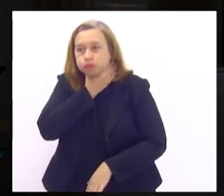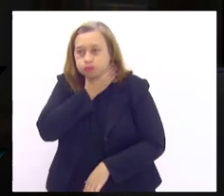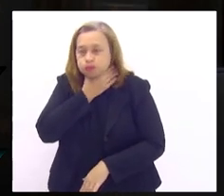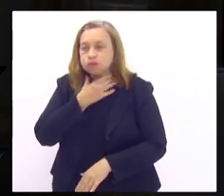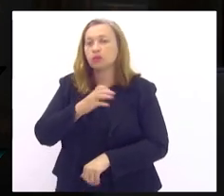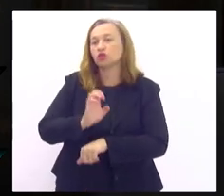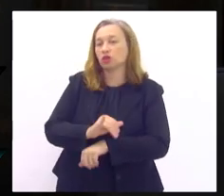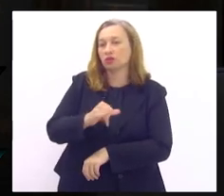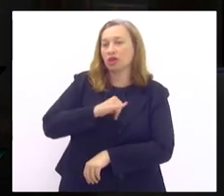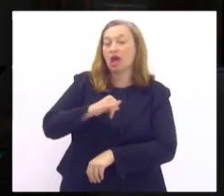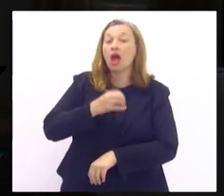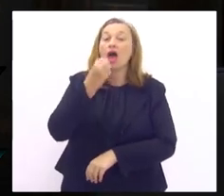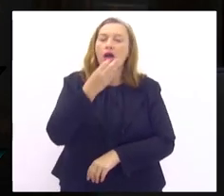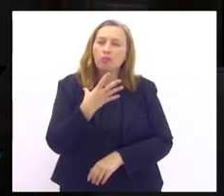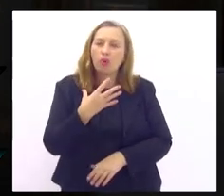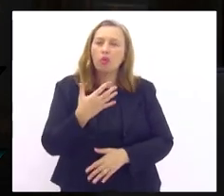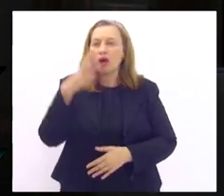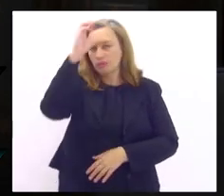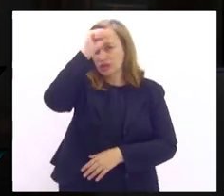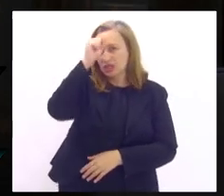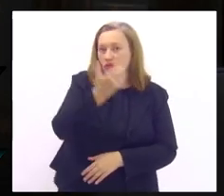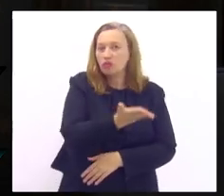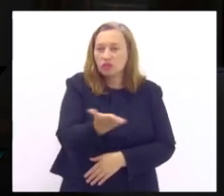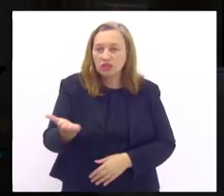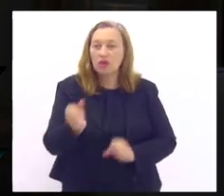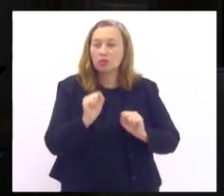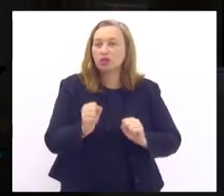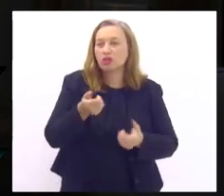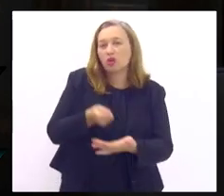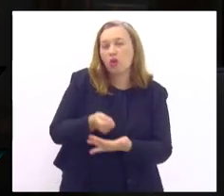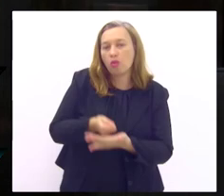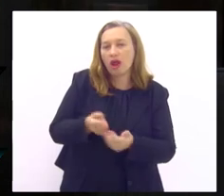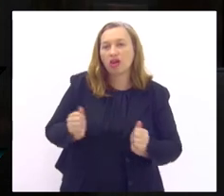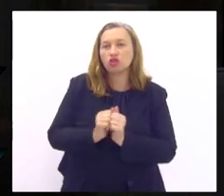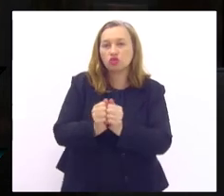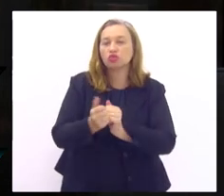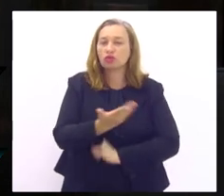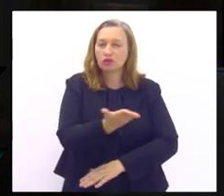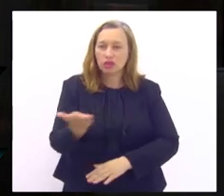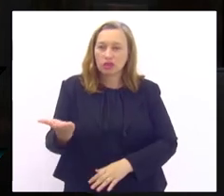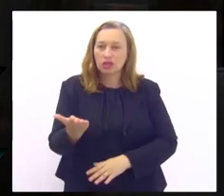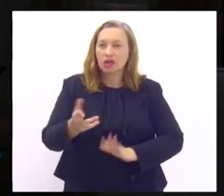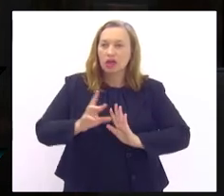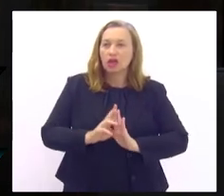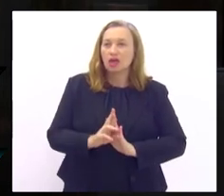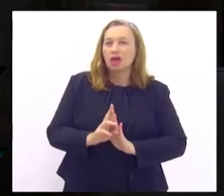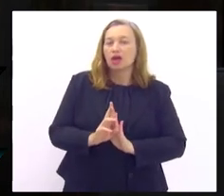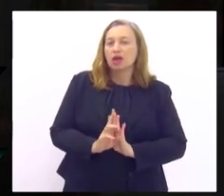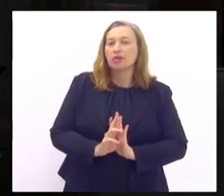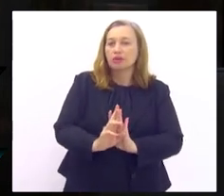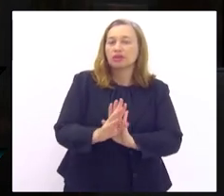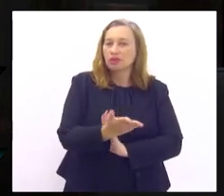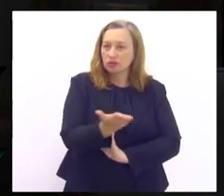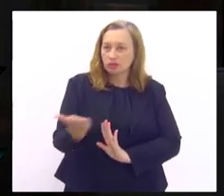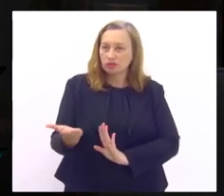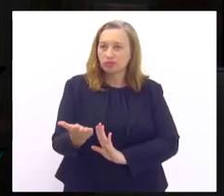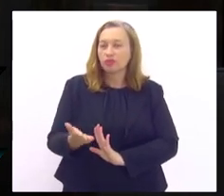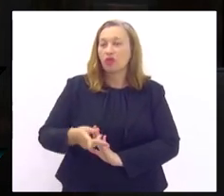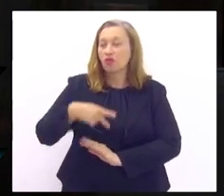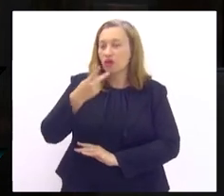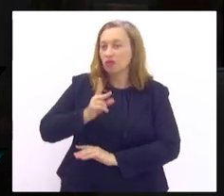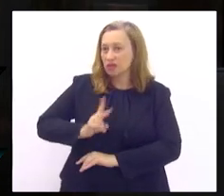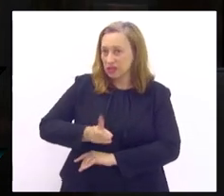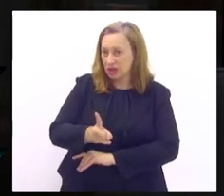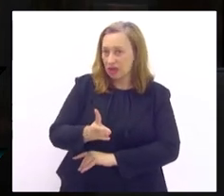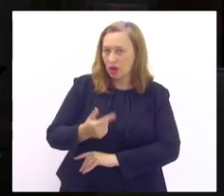muito bom estar podendo aprender com vocês e poder cobrar junto com vocês poder representar vocês eu friso muito para o meu eleitor eu